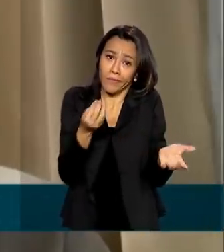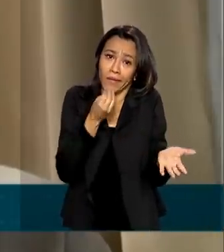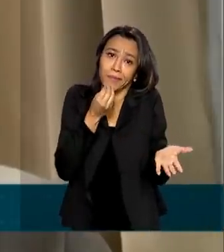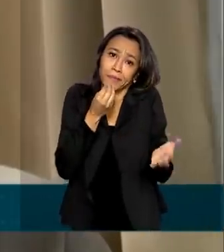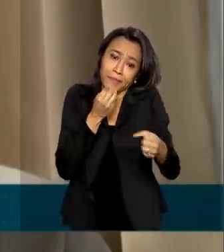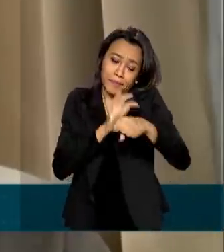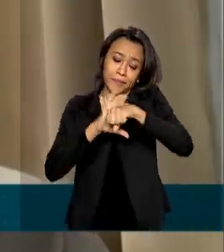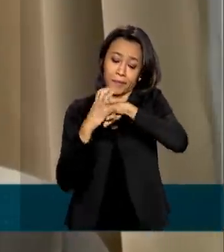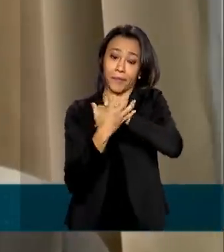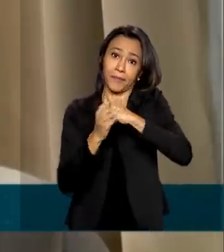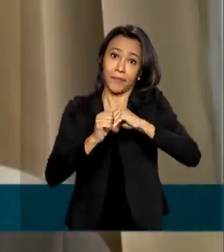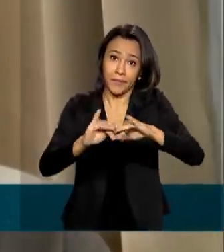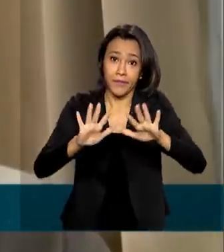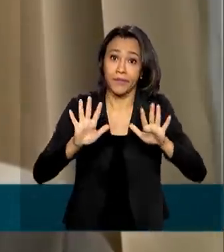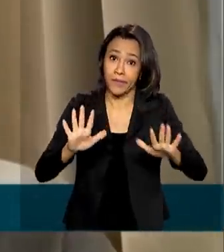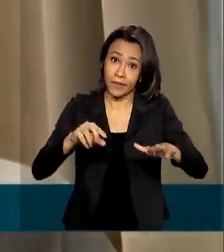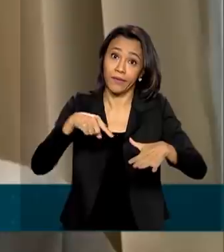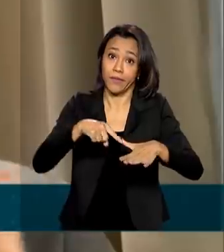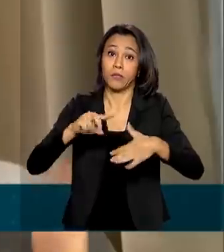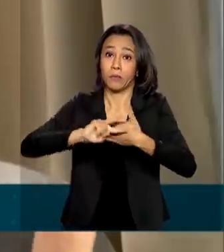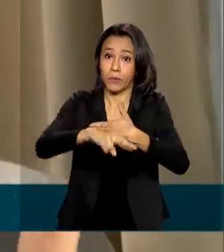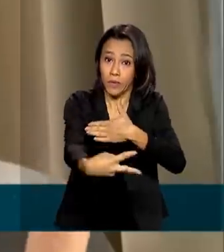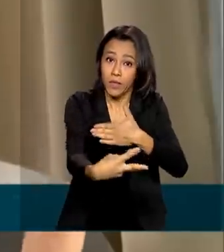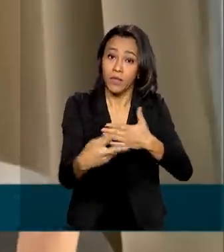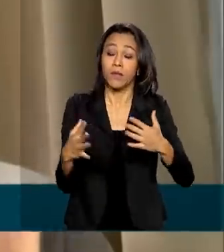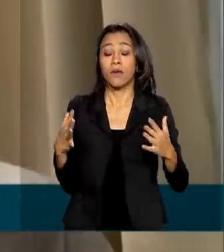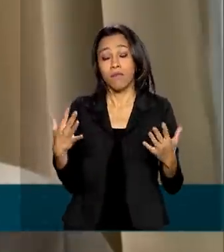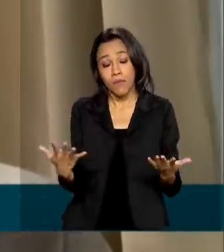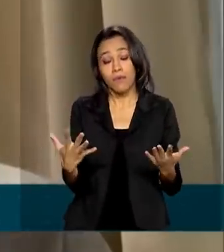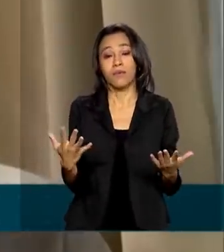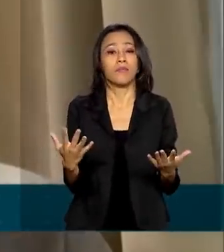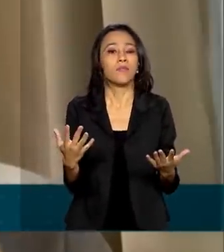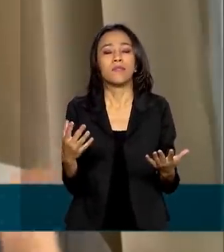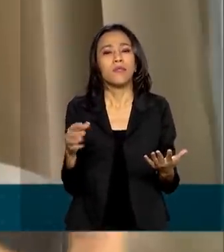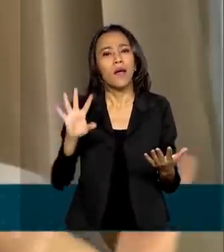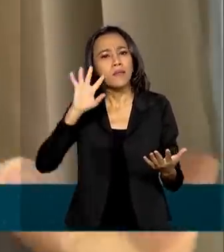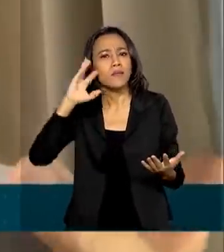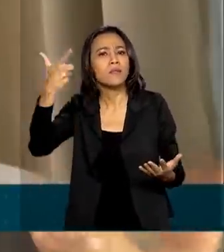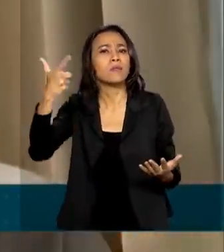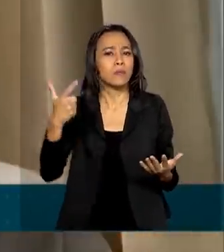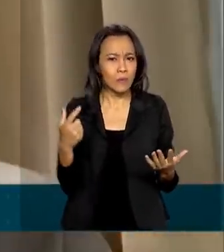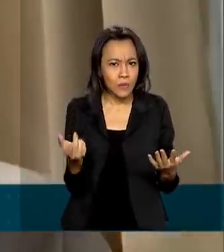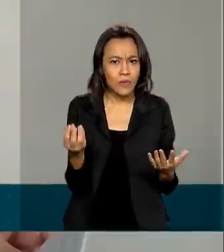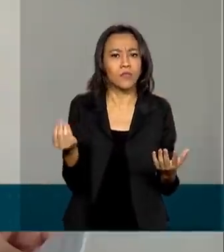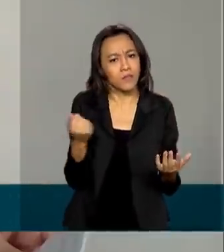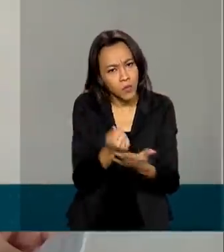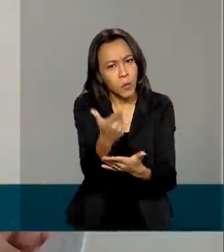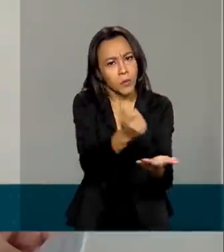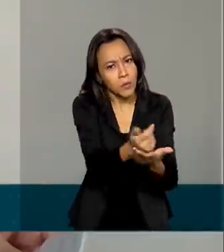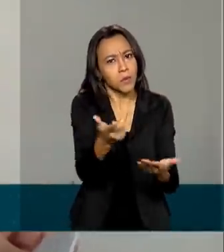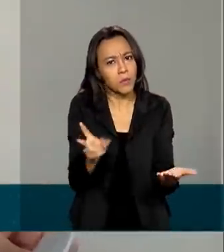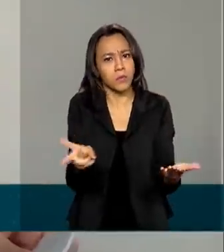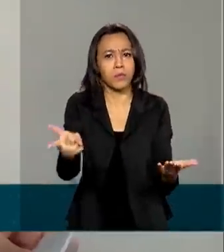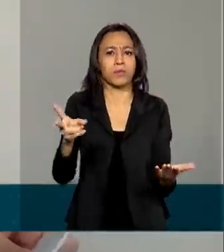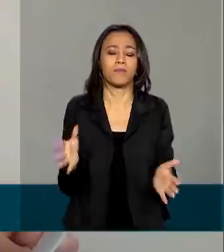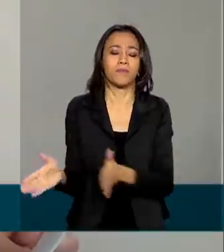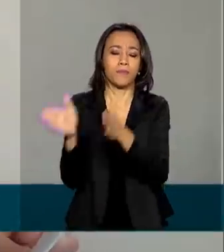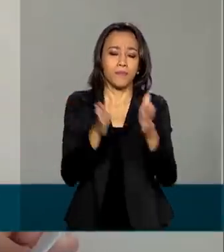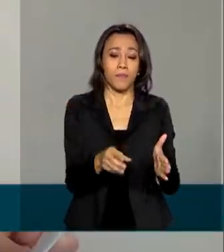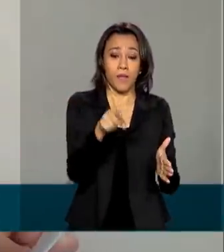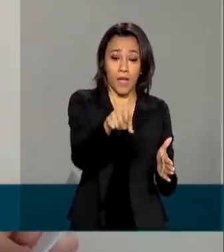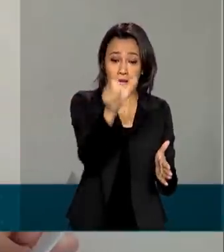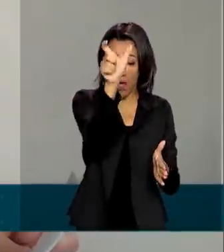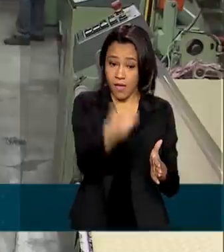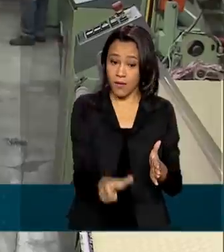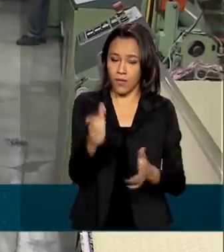afetando a mobilidade e, por que não dizer, as decisões de consumo. Para este economista, os dados